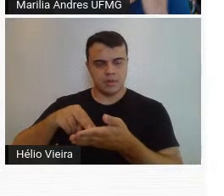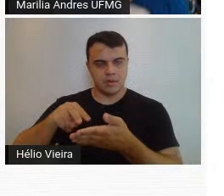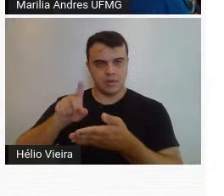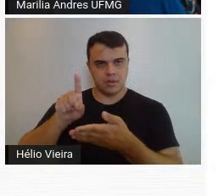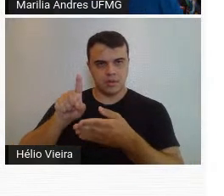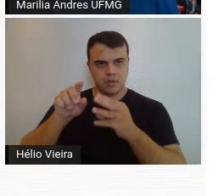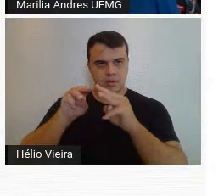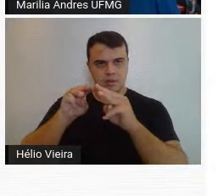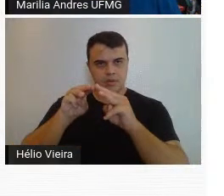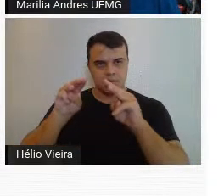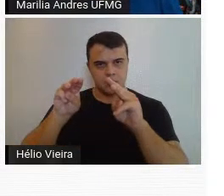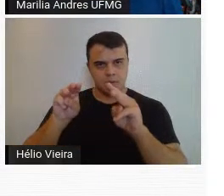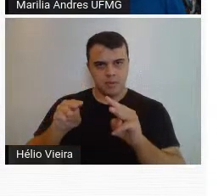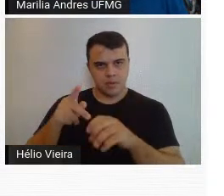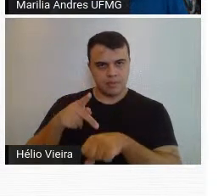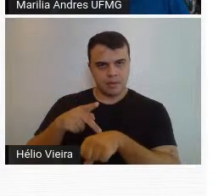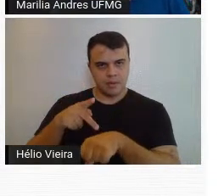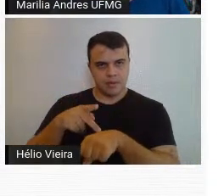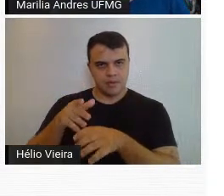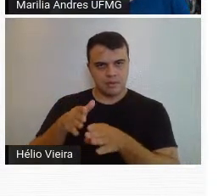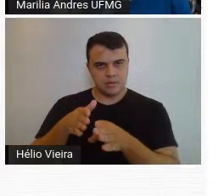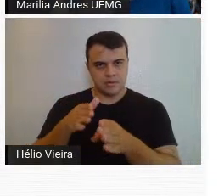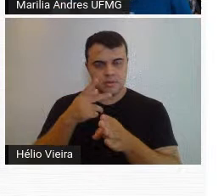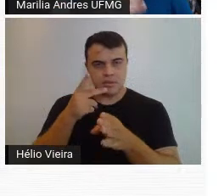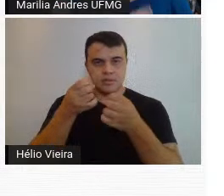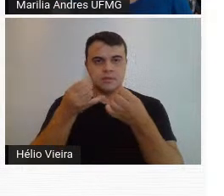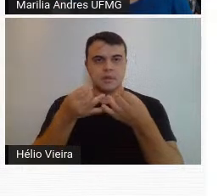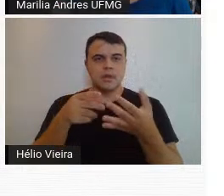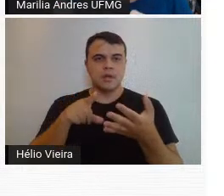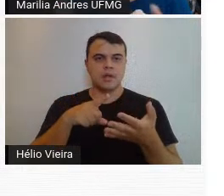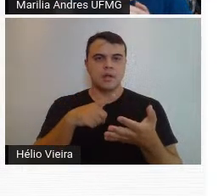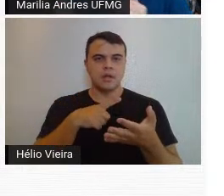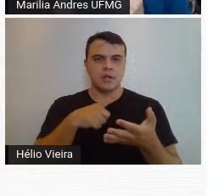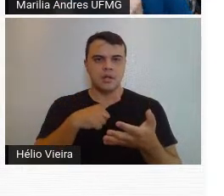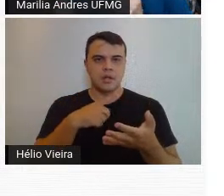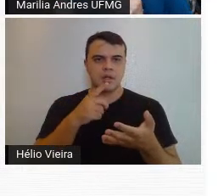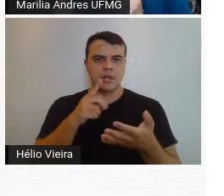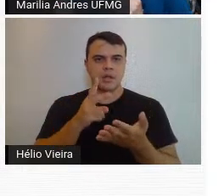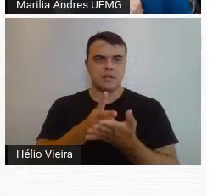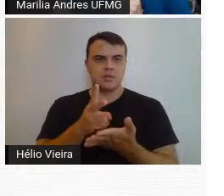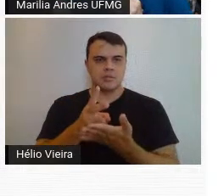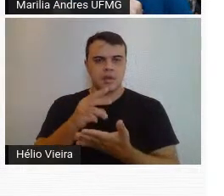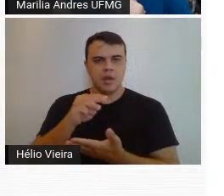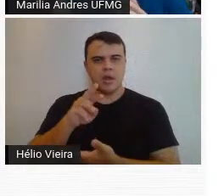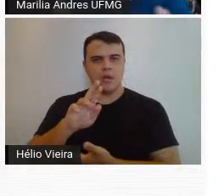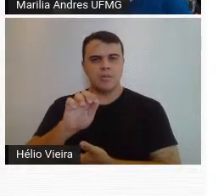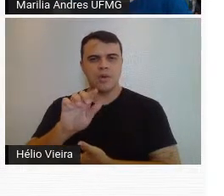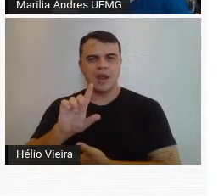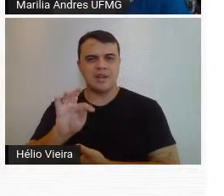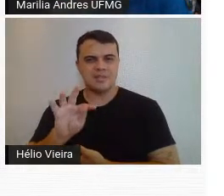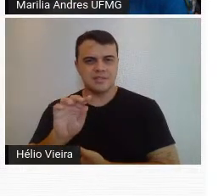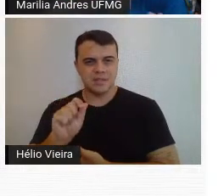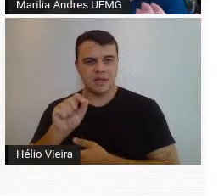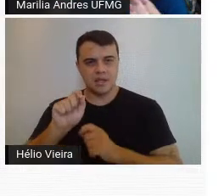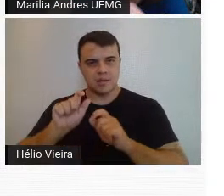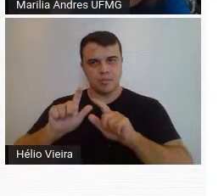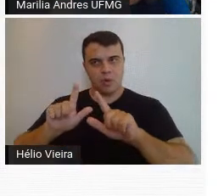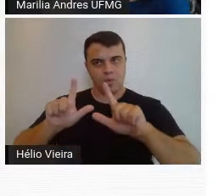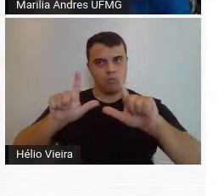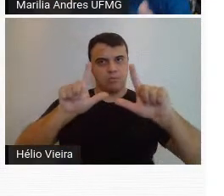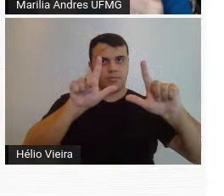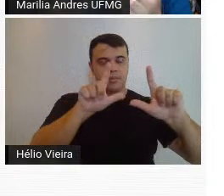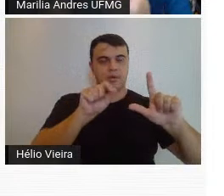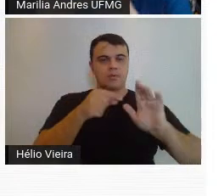Clube Retiro das Pedras. Como eu dizia para vocês, ele foi um grande muralista e aqui a gente viu antes o